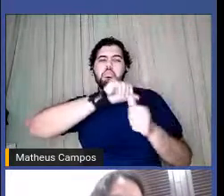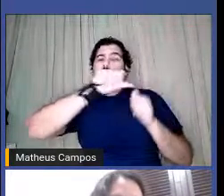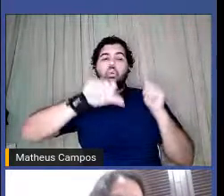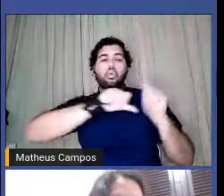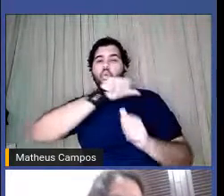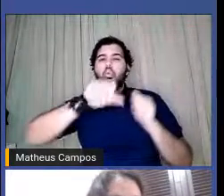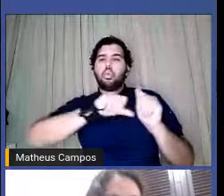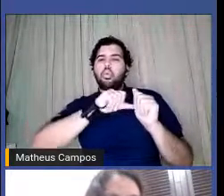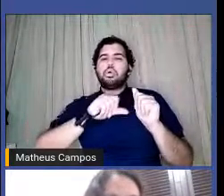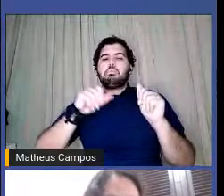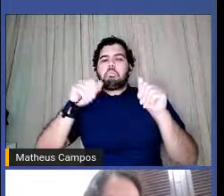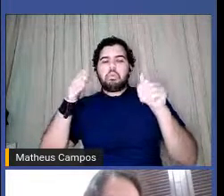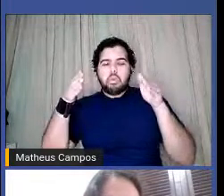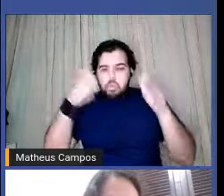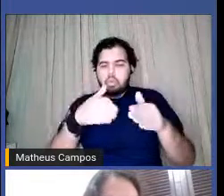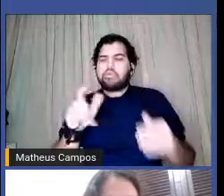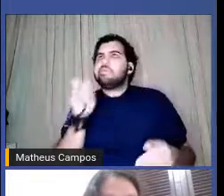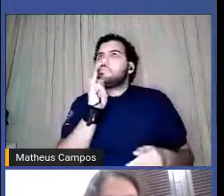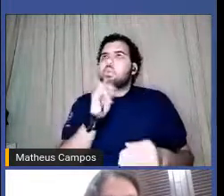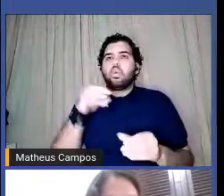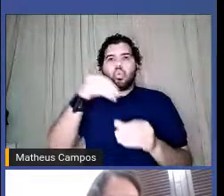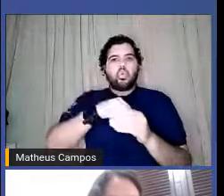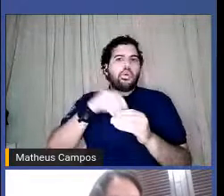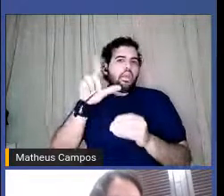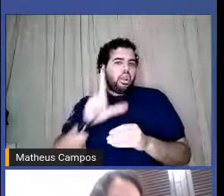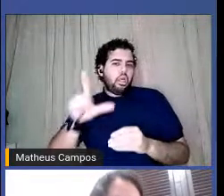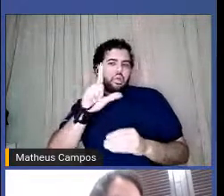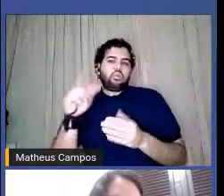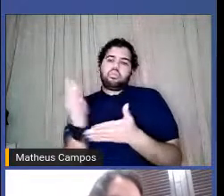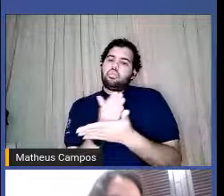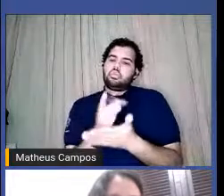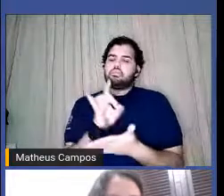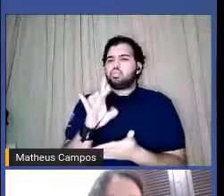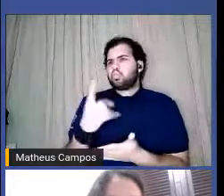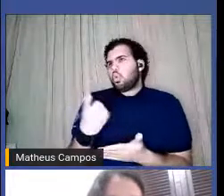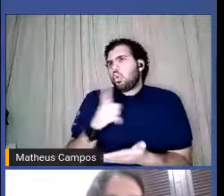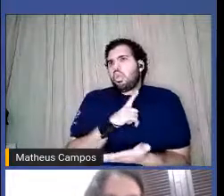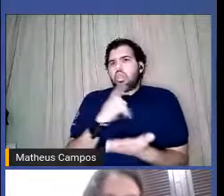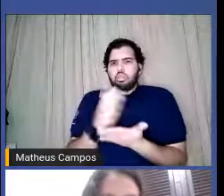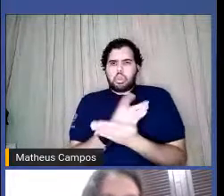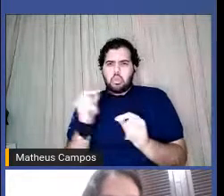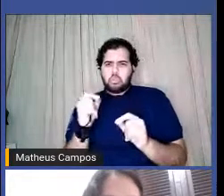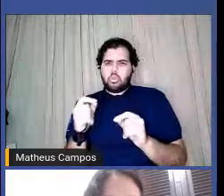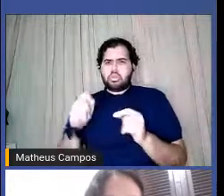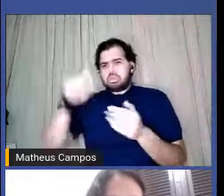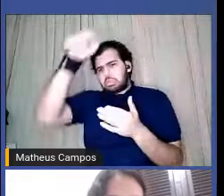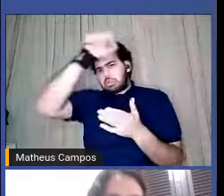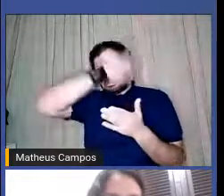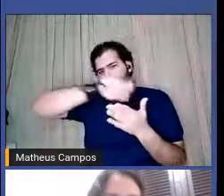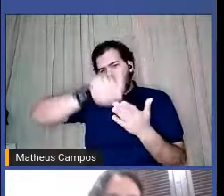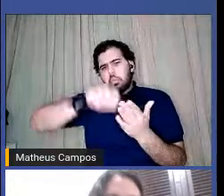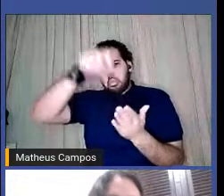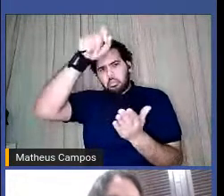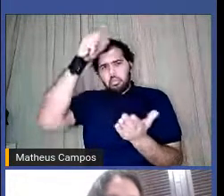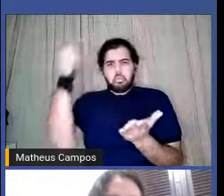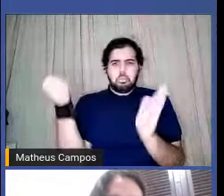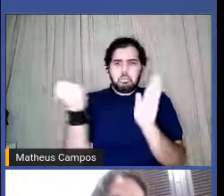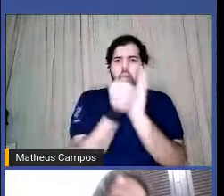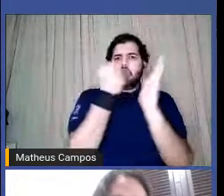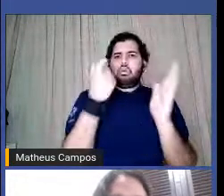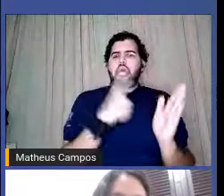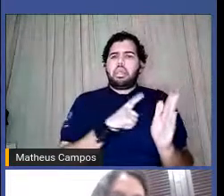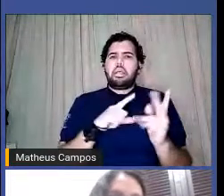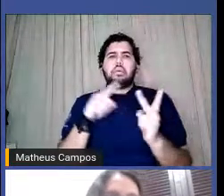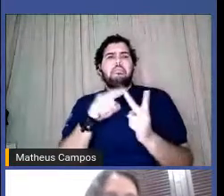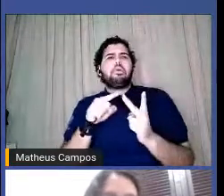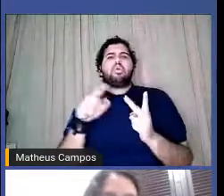literatura, do que seria um livro. Um livro só é um livro porque ele está registrado como um livro, porque ele tem um ISBN,